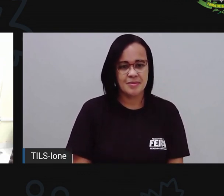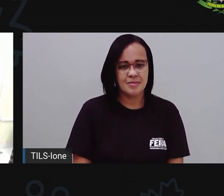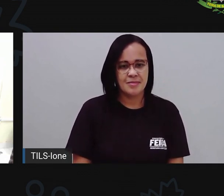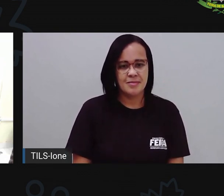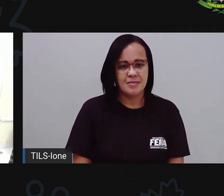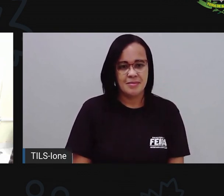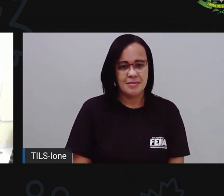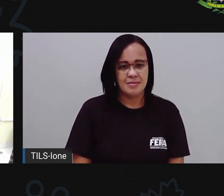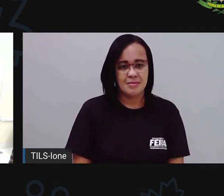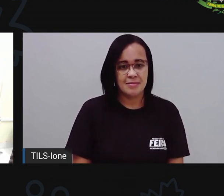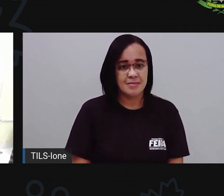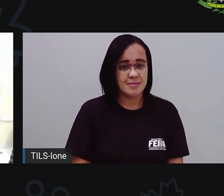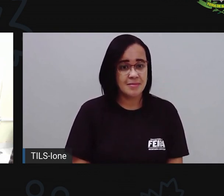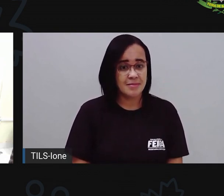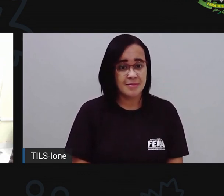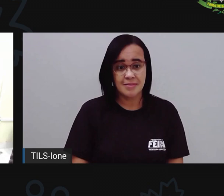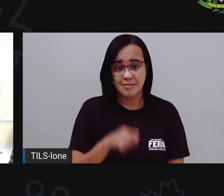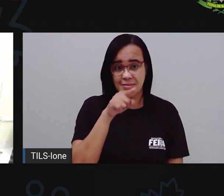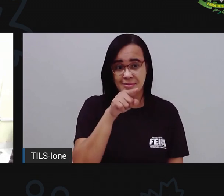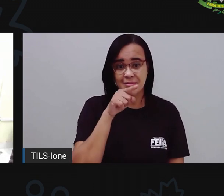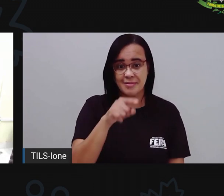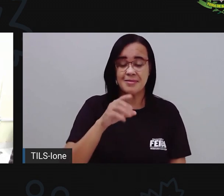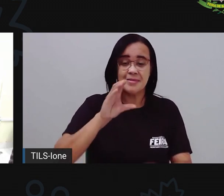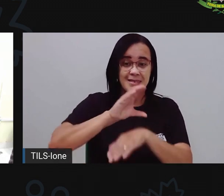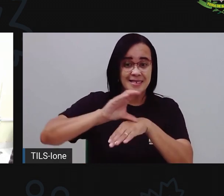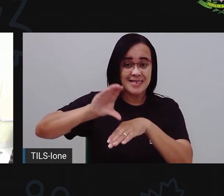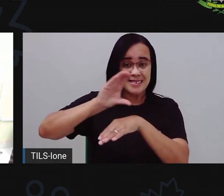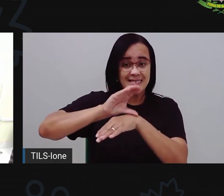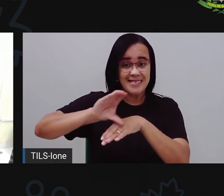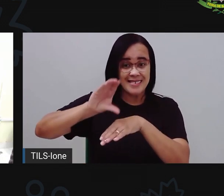A gente forma, ó, o cinza. Tá vendo?